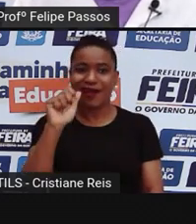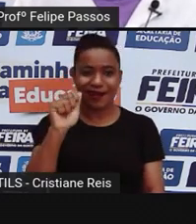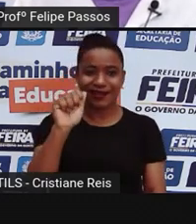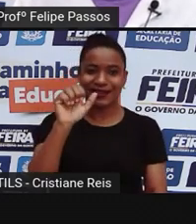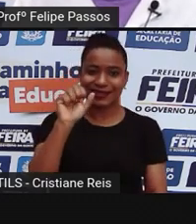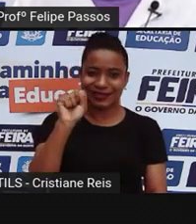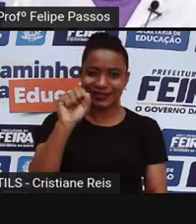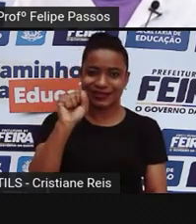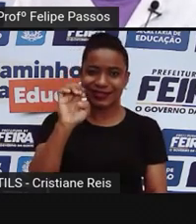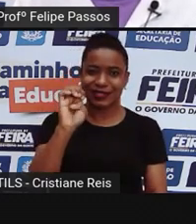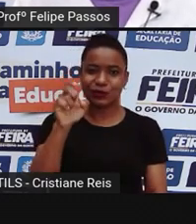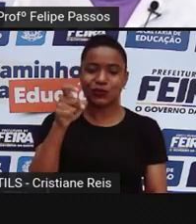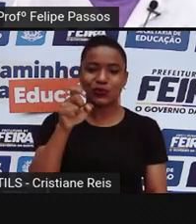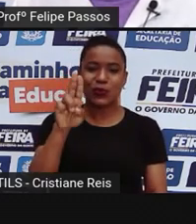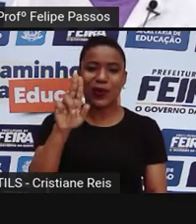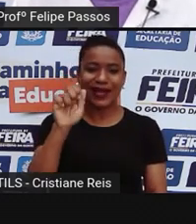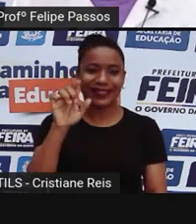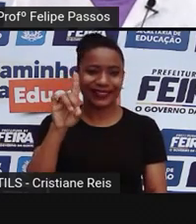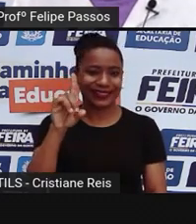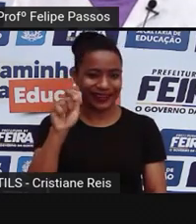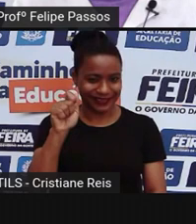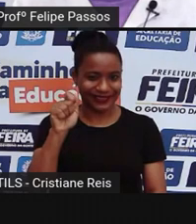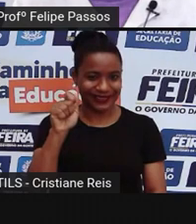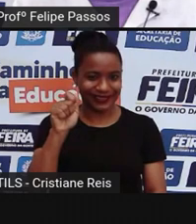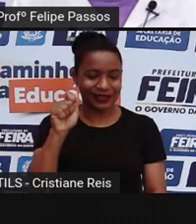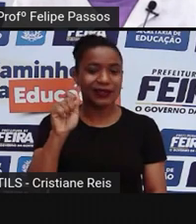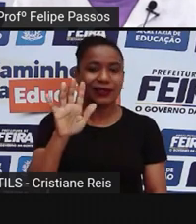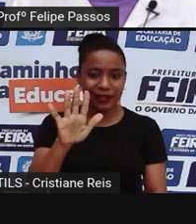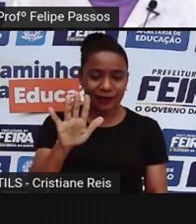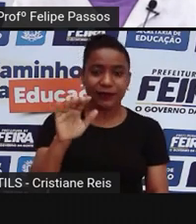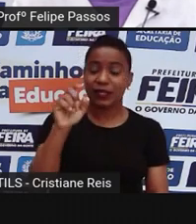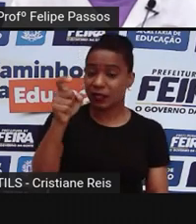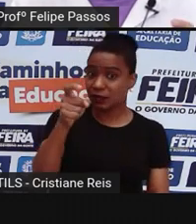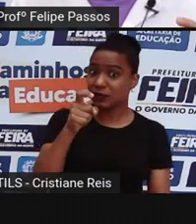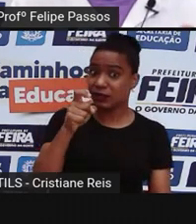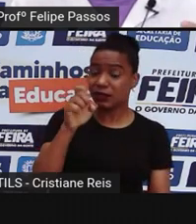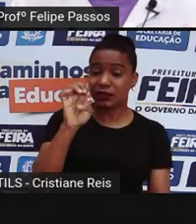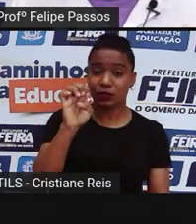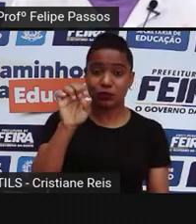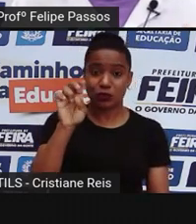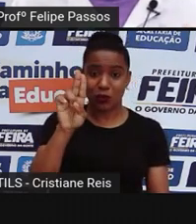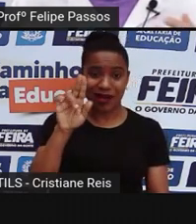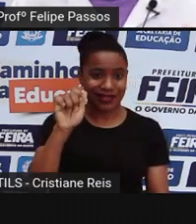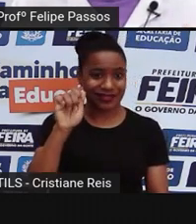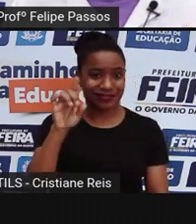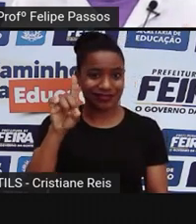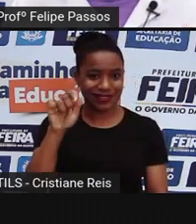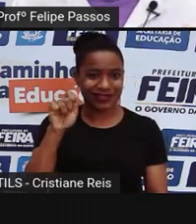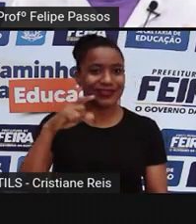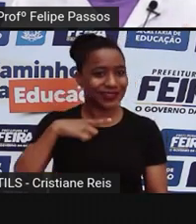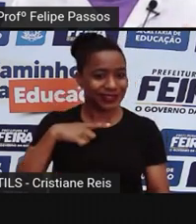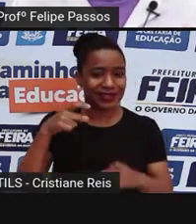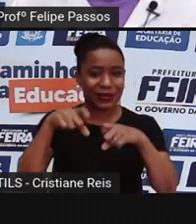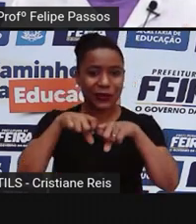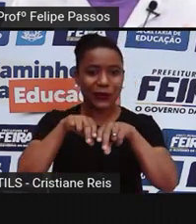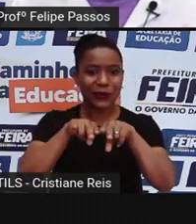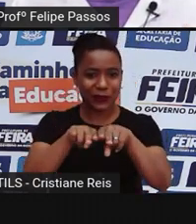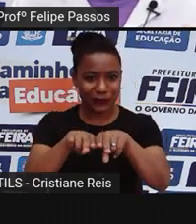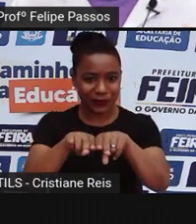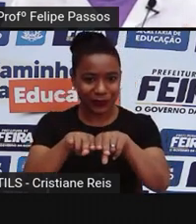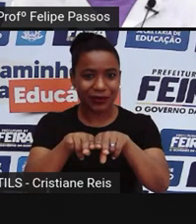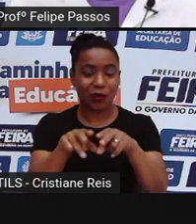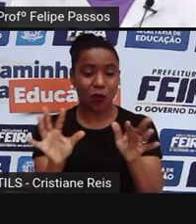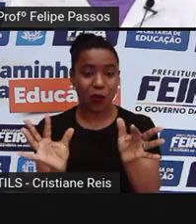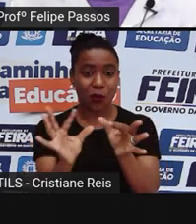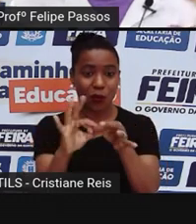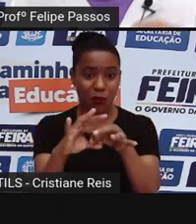não é nada mais, nada menos do que a mistura de material genético. Então, quando você produz um novo indivíduo, um novo organismo,